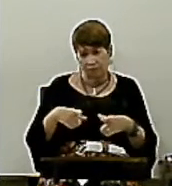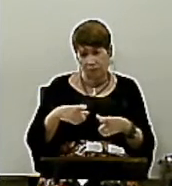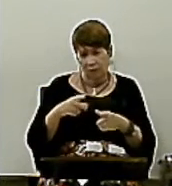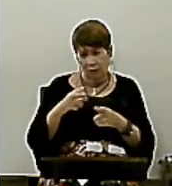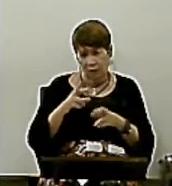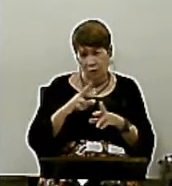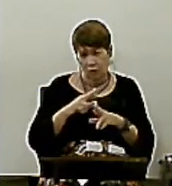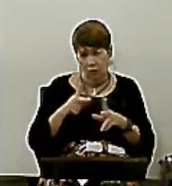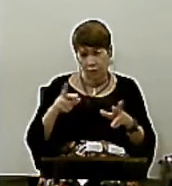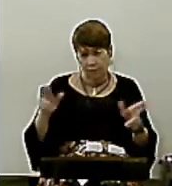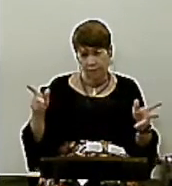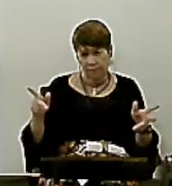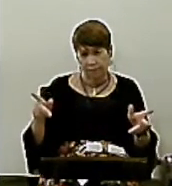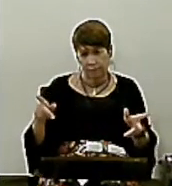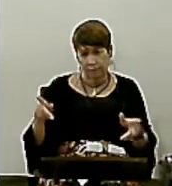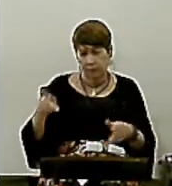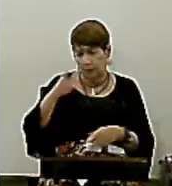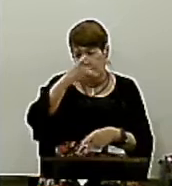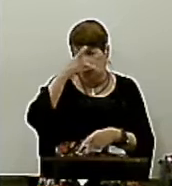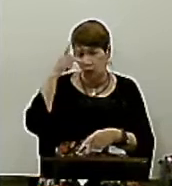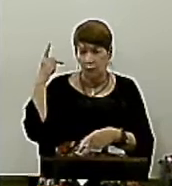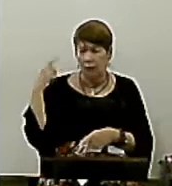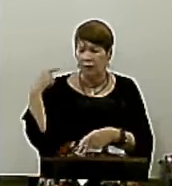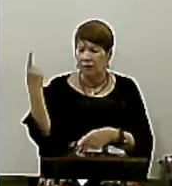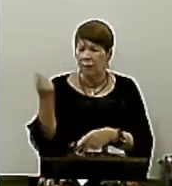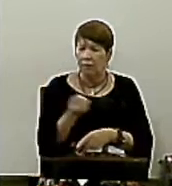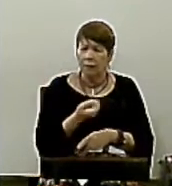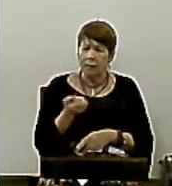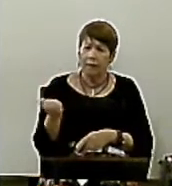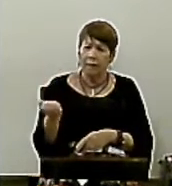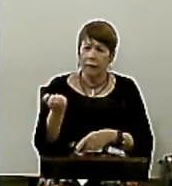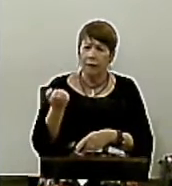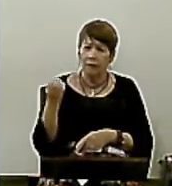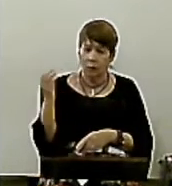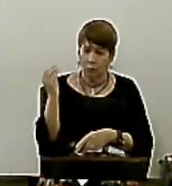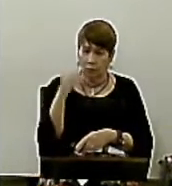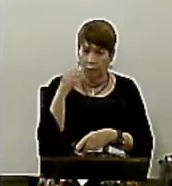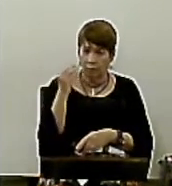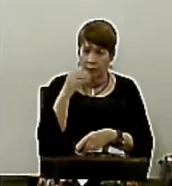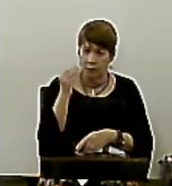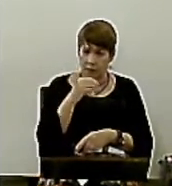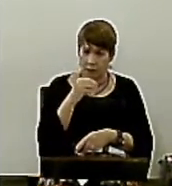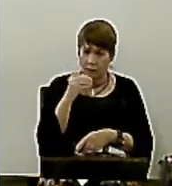Porque elas Querem nos convencer A fazer igual O que se faz Lá fora